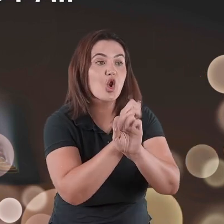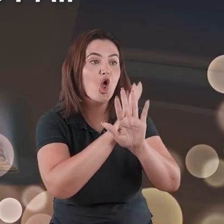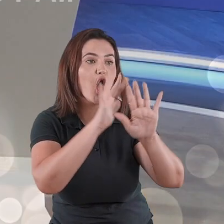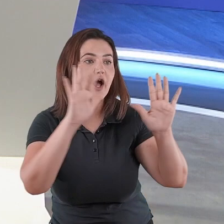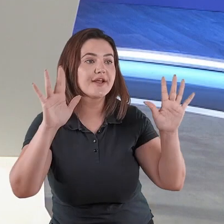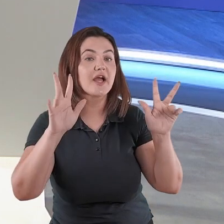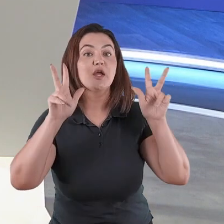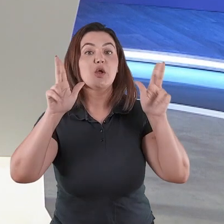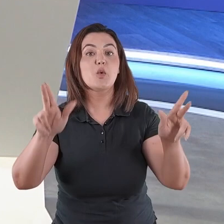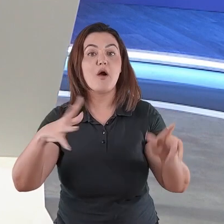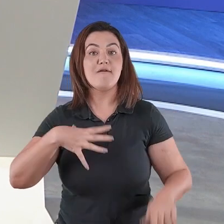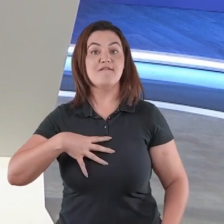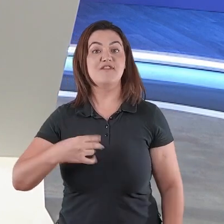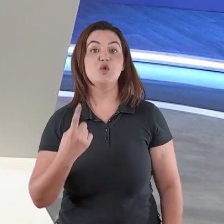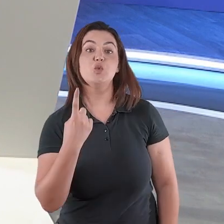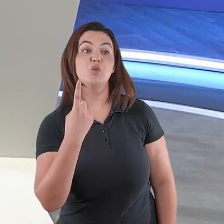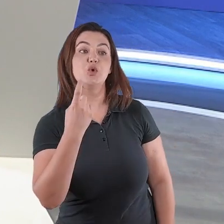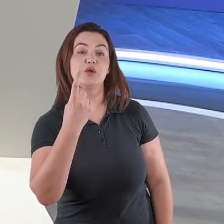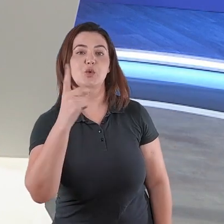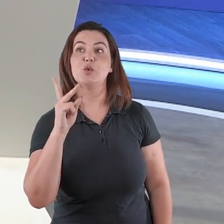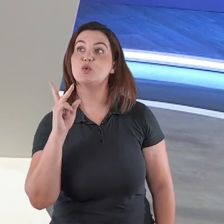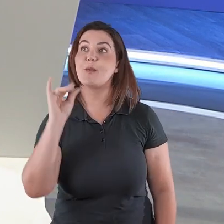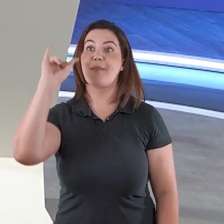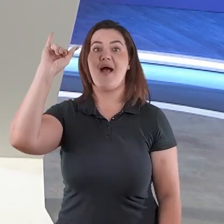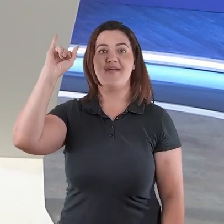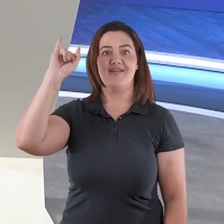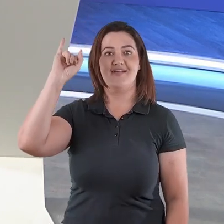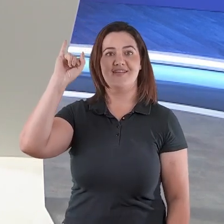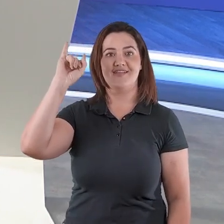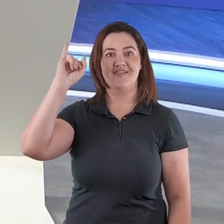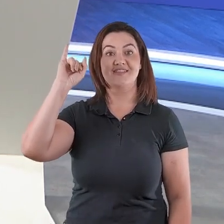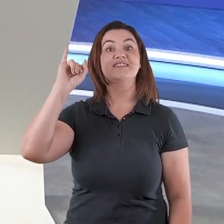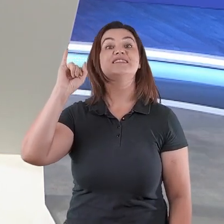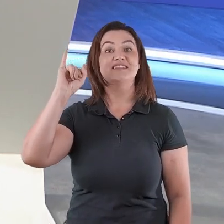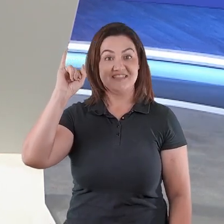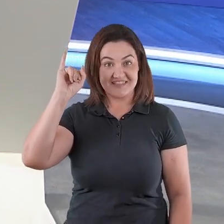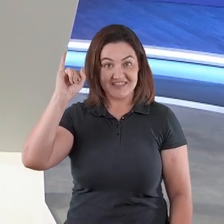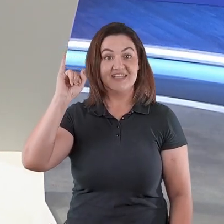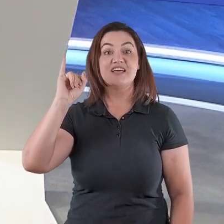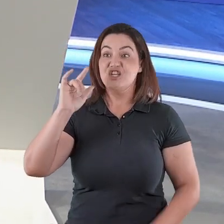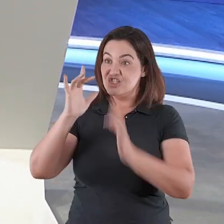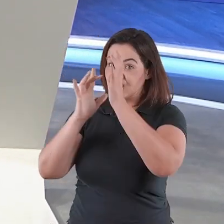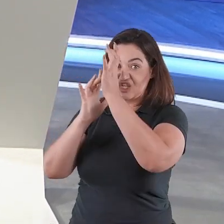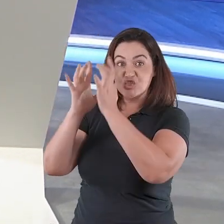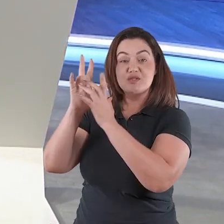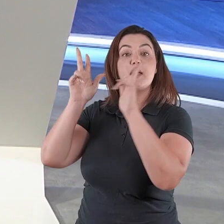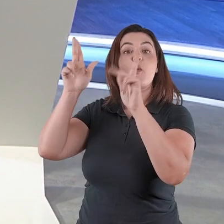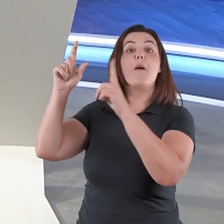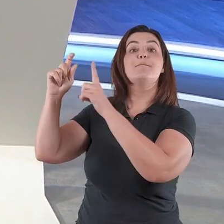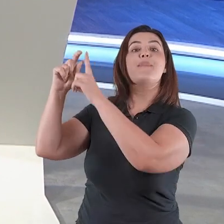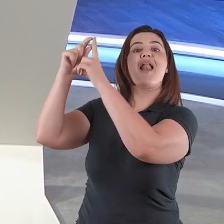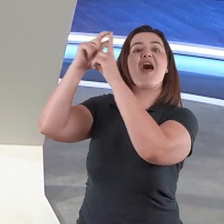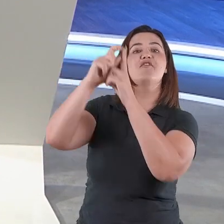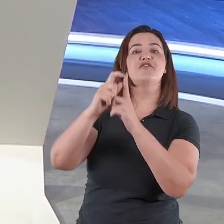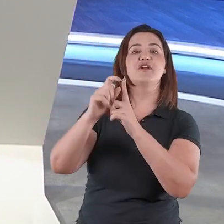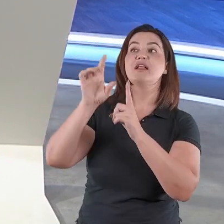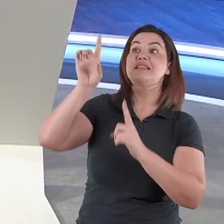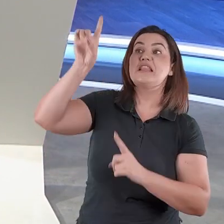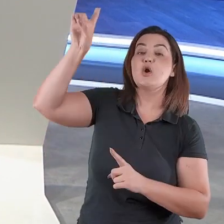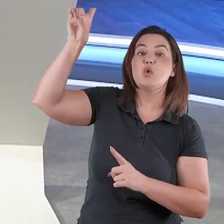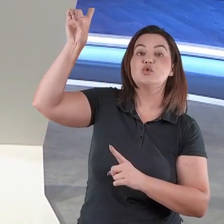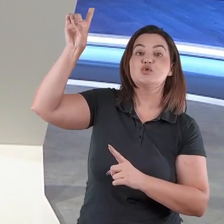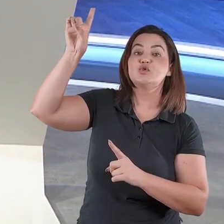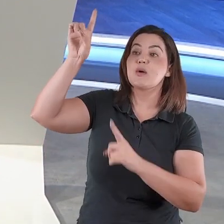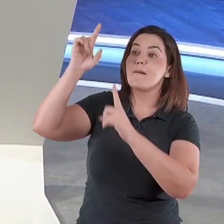unigênito do Pai, em outras palavras, Jesus é a palavra de Deus encarnada, é a palavra de Deus em